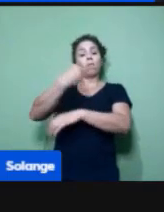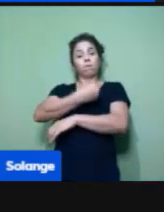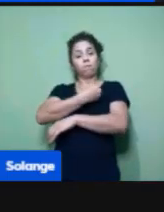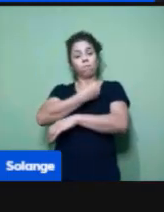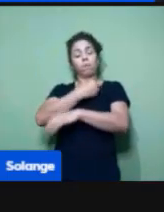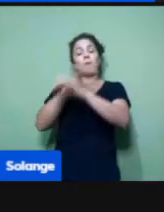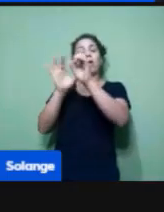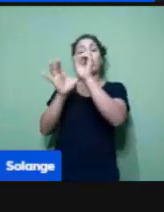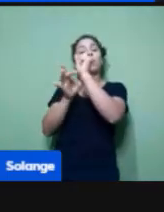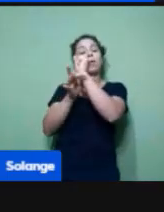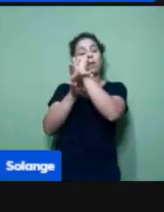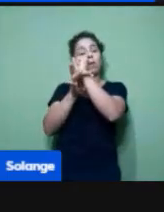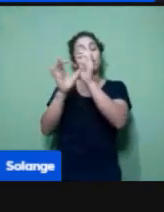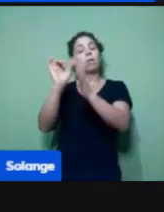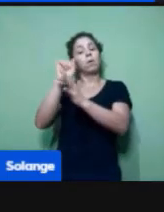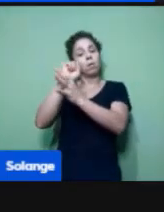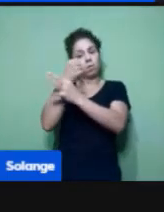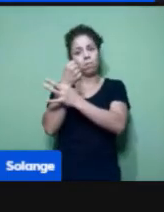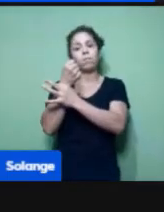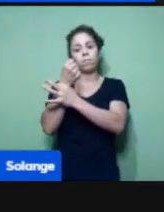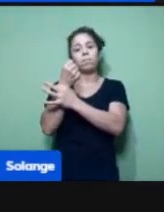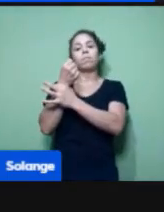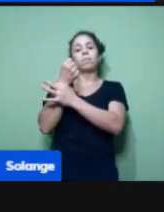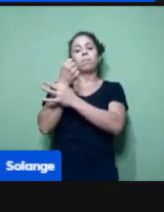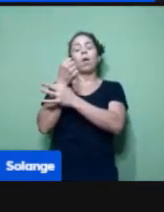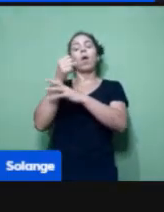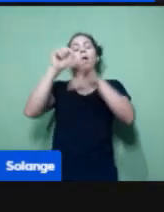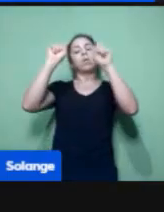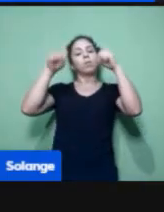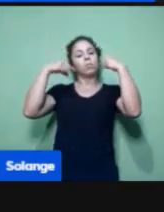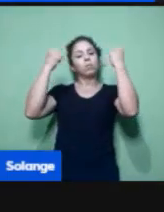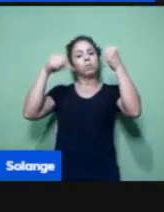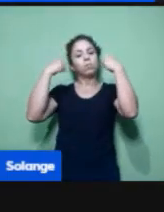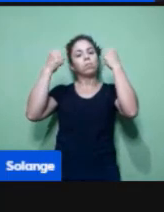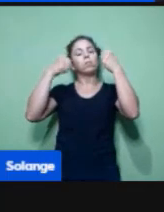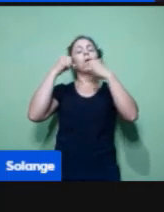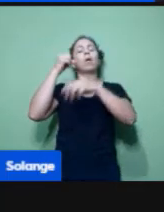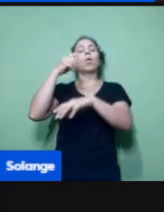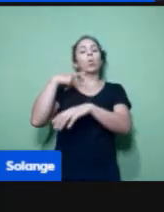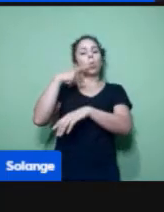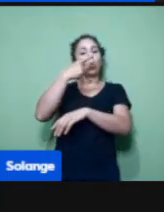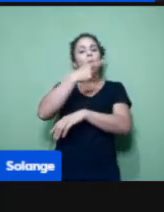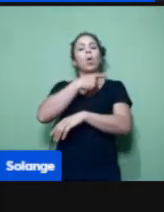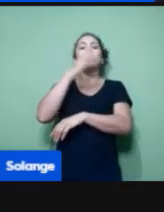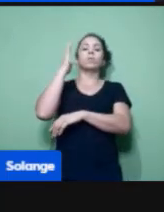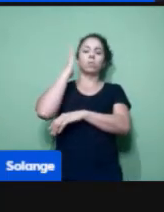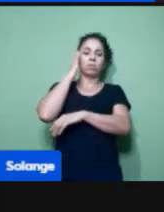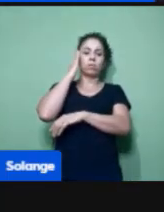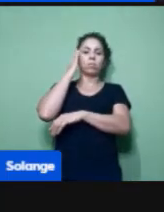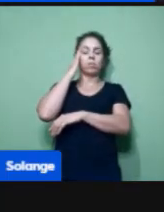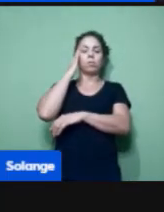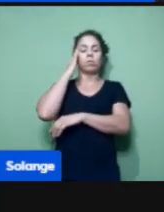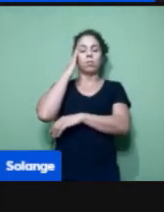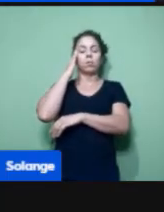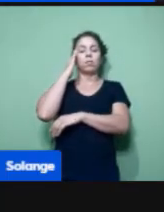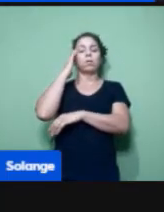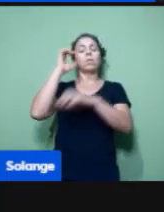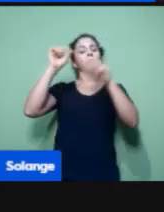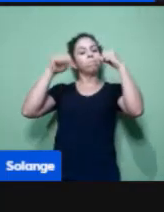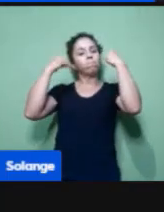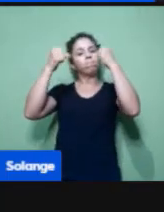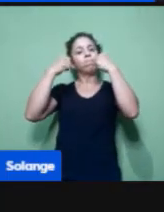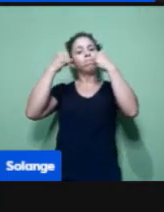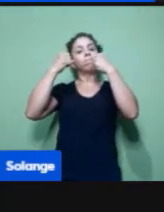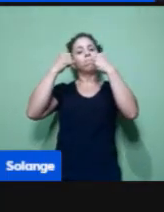biossegurança, e como a educação física, a gente sabe que ela também faz parte hoje da